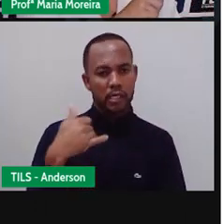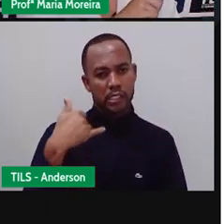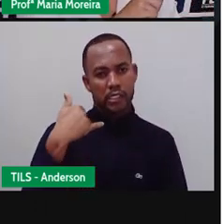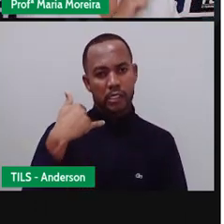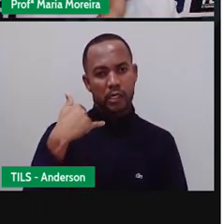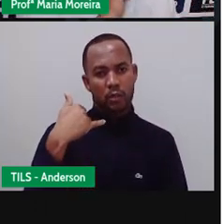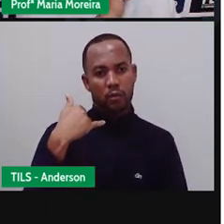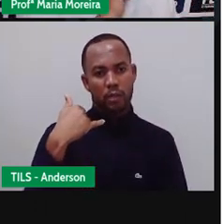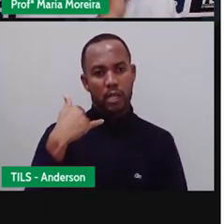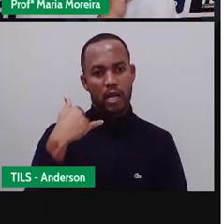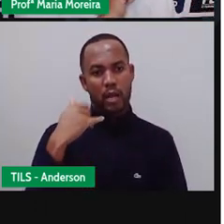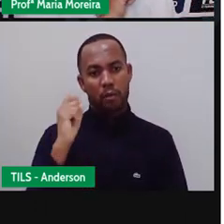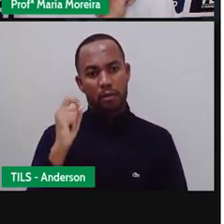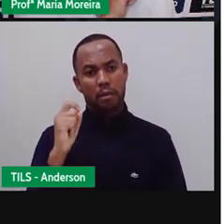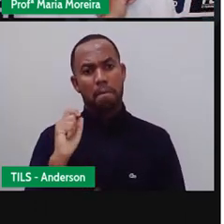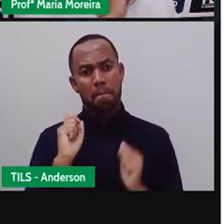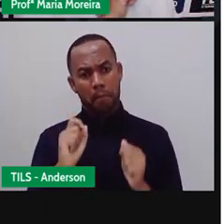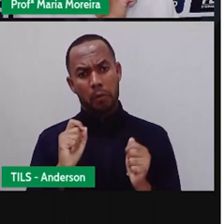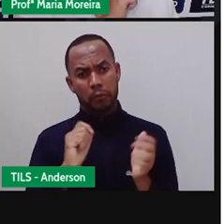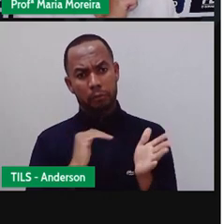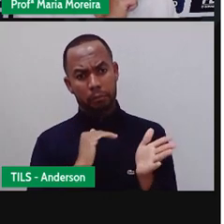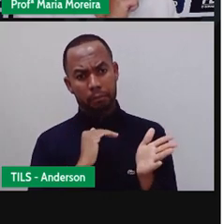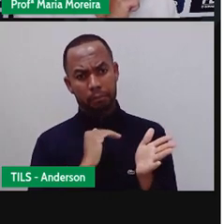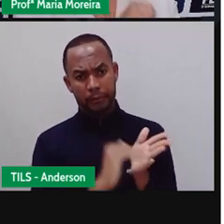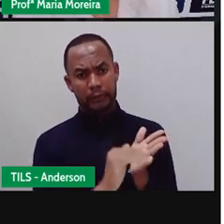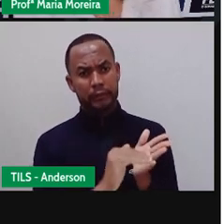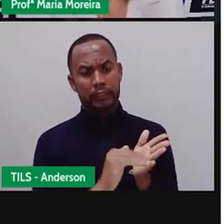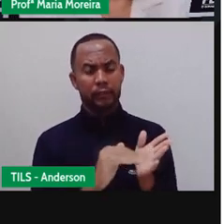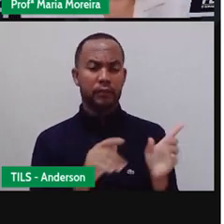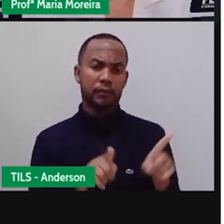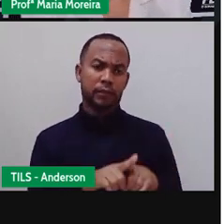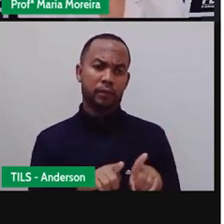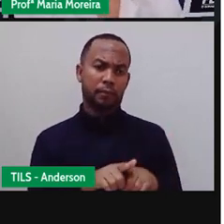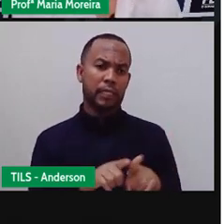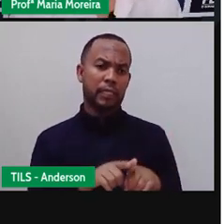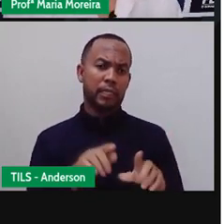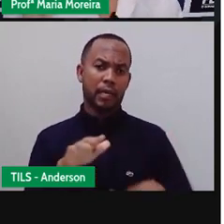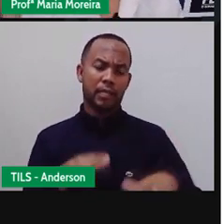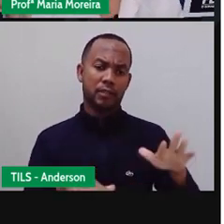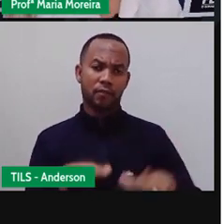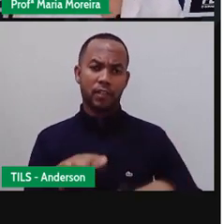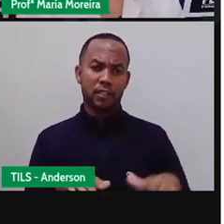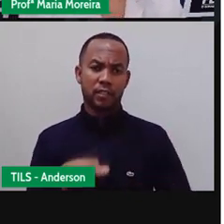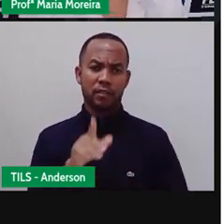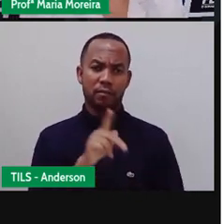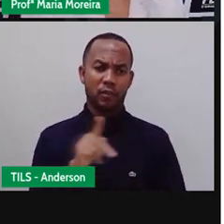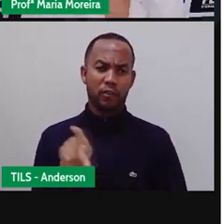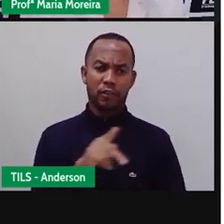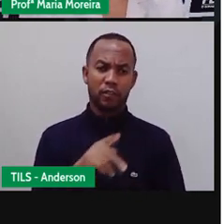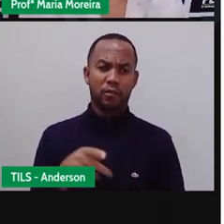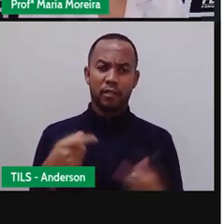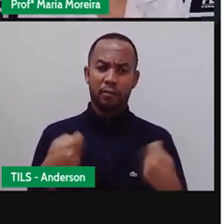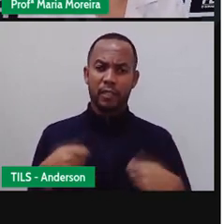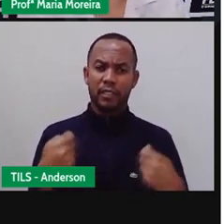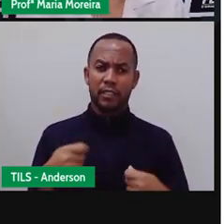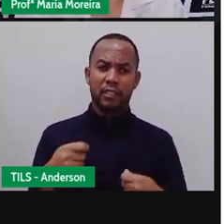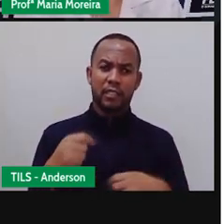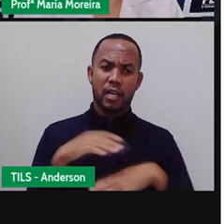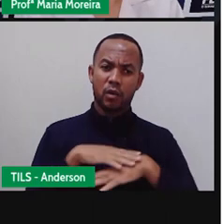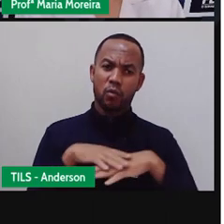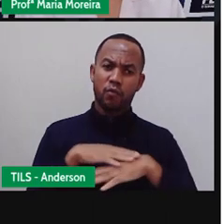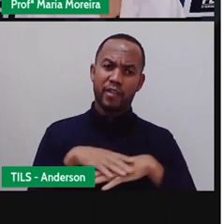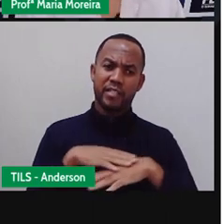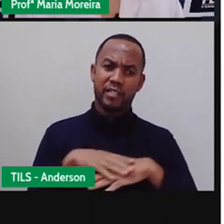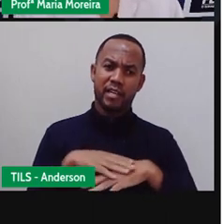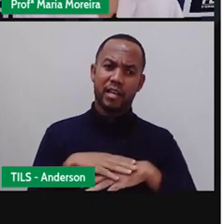mensagem para a Anderson, que está ali no outro estúdio, não é isso? E aí, às vezes, a Pró está lá na casa dela e precisa conversar com o Anderson, porque a está estudando